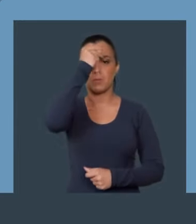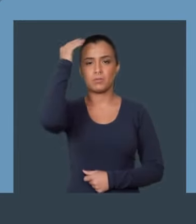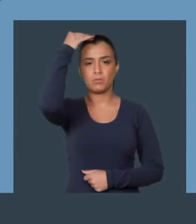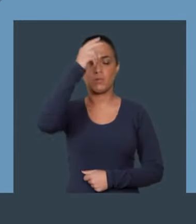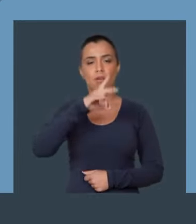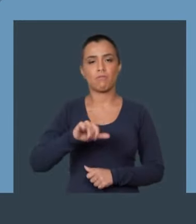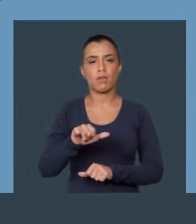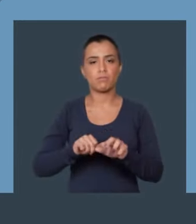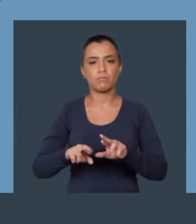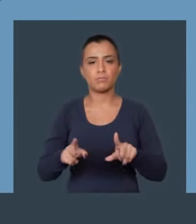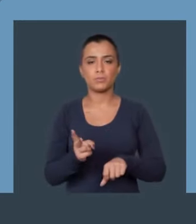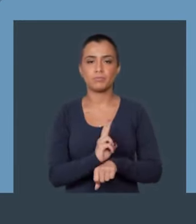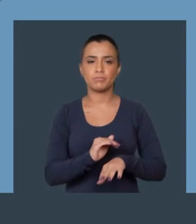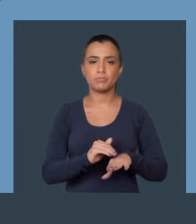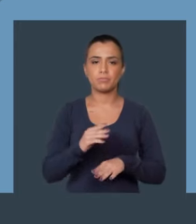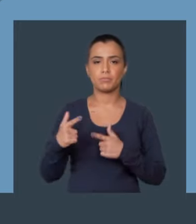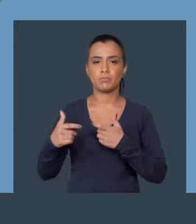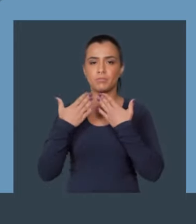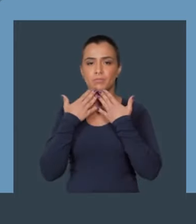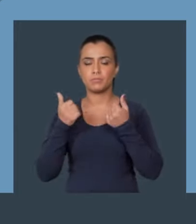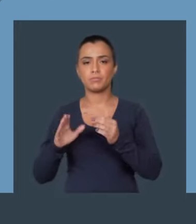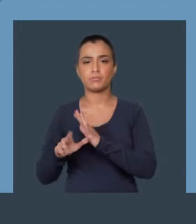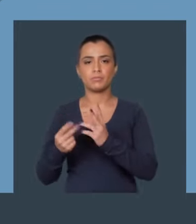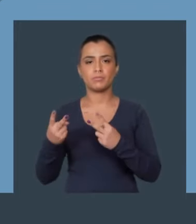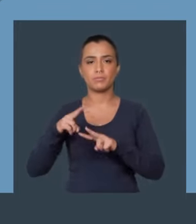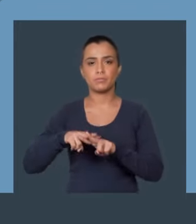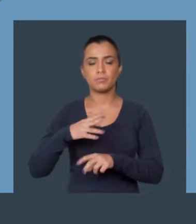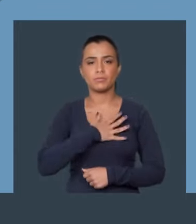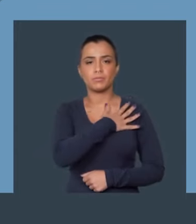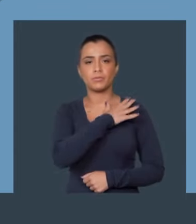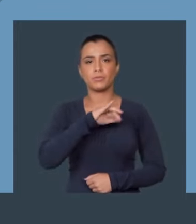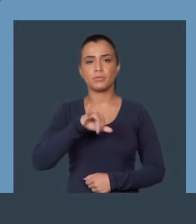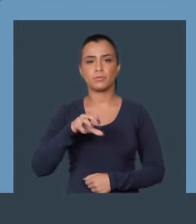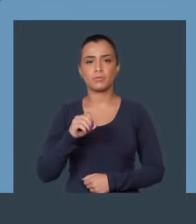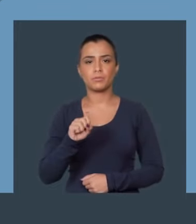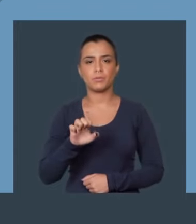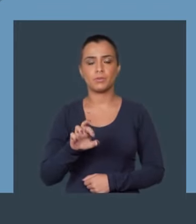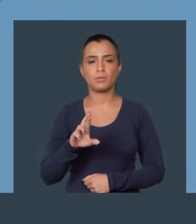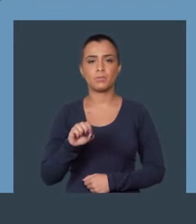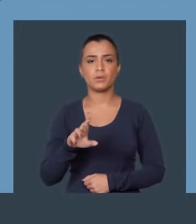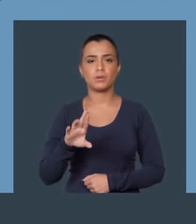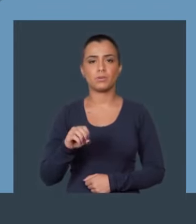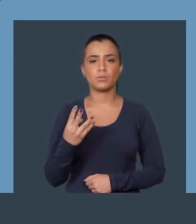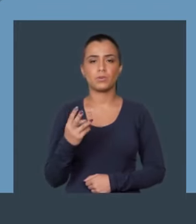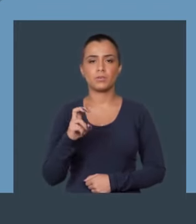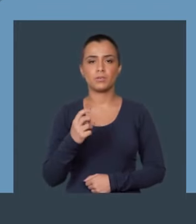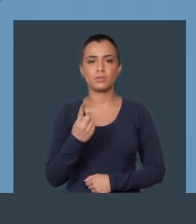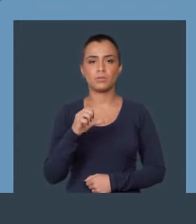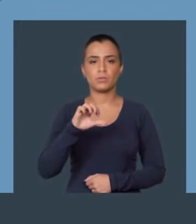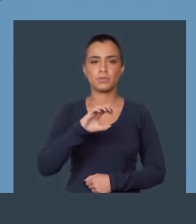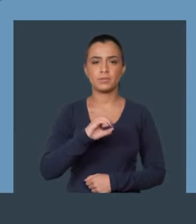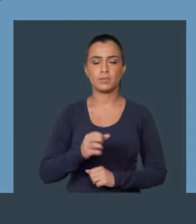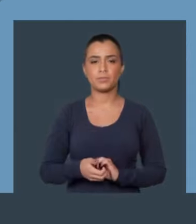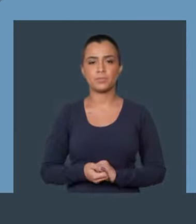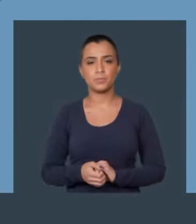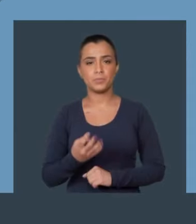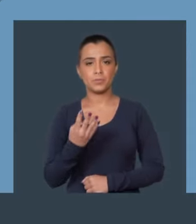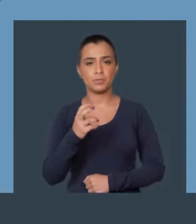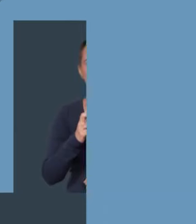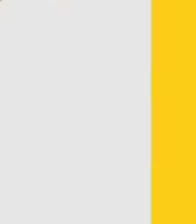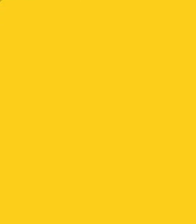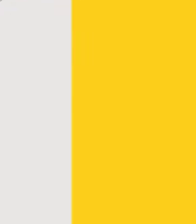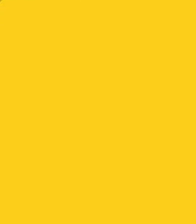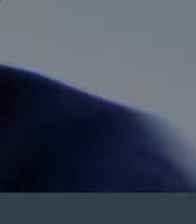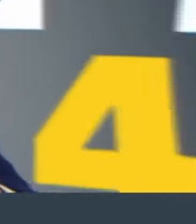com o prefeito da Atena, vamos transformar essa realidade. Mais guardas, melhores armas e bandido na cadeia. Coronel José Roberto, 45, 1, 9, 0.